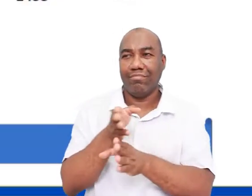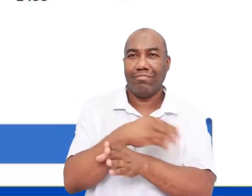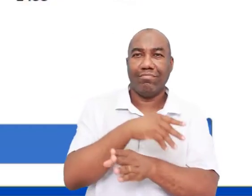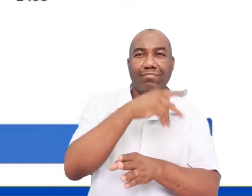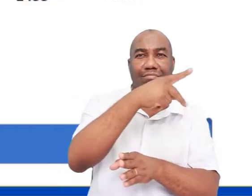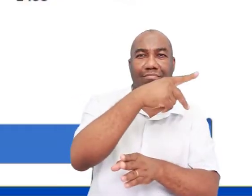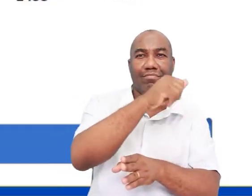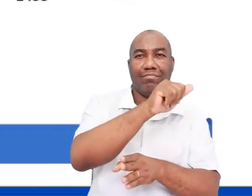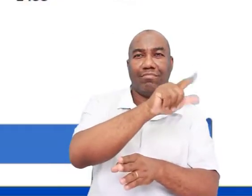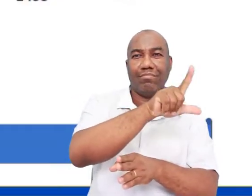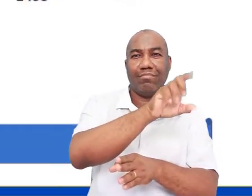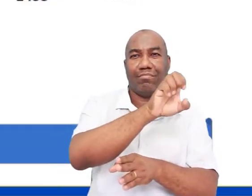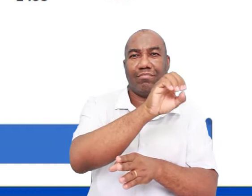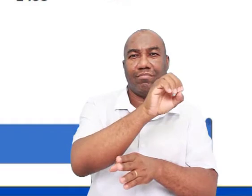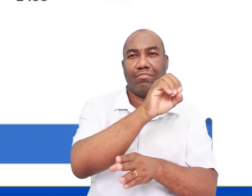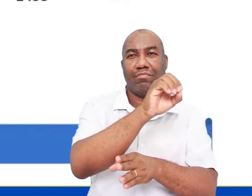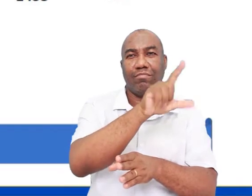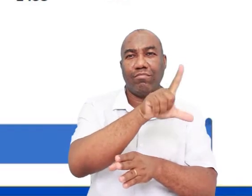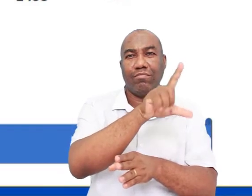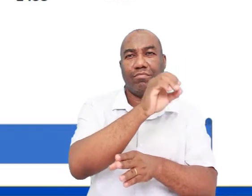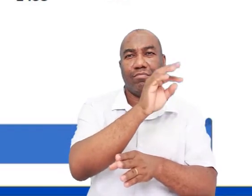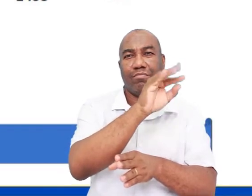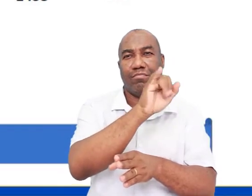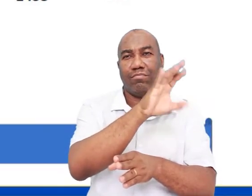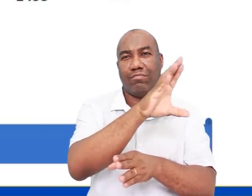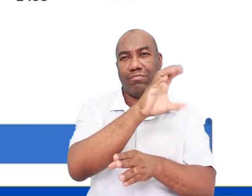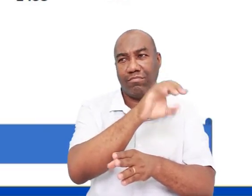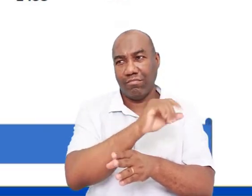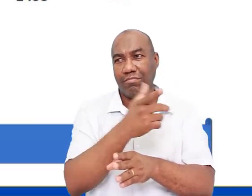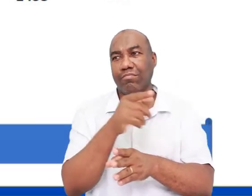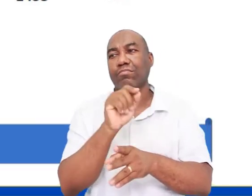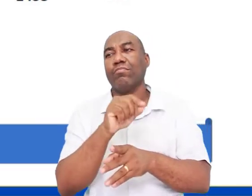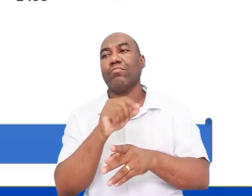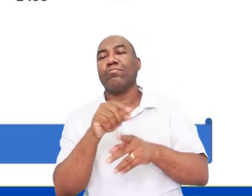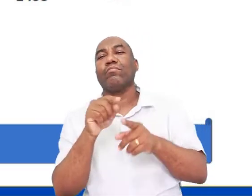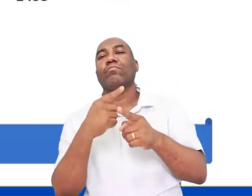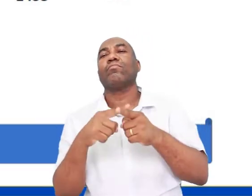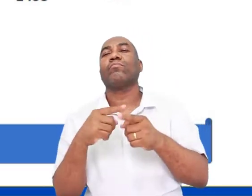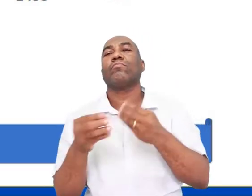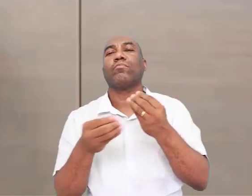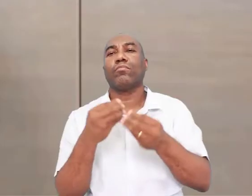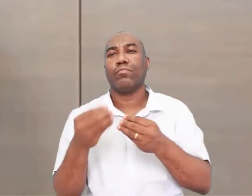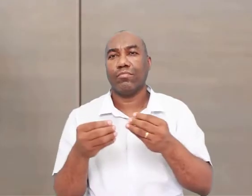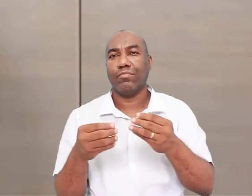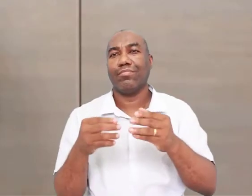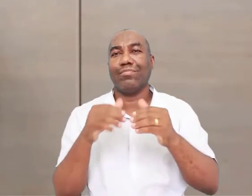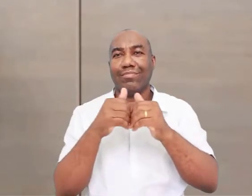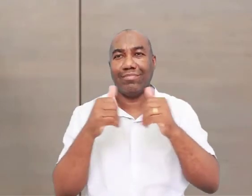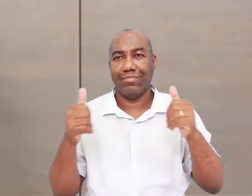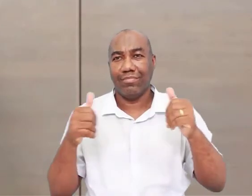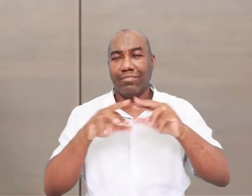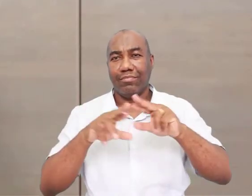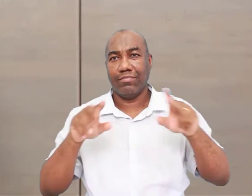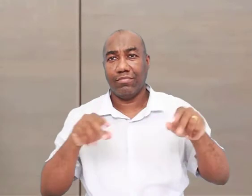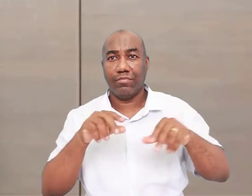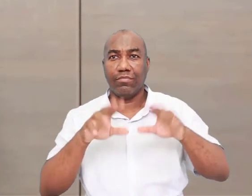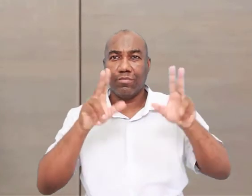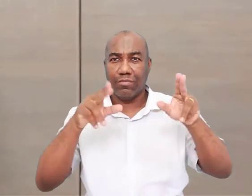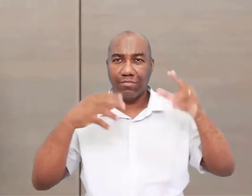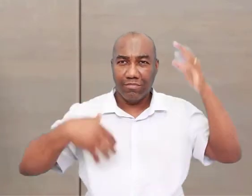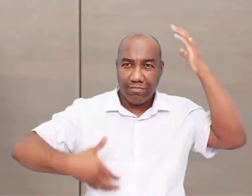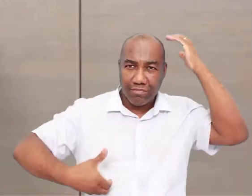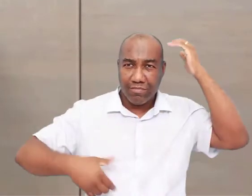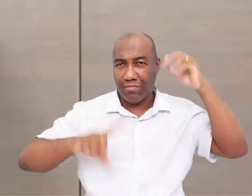Idade da Pedra Lascada. Nesta fase, eles já se diferenciam dos macacos, por exemplo. Por quê? Porque eles já têm uma